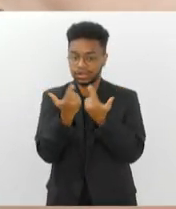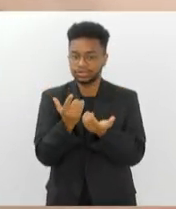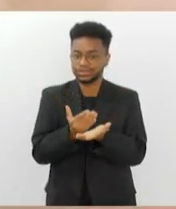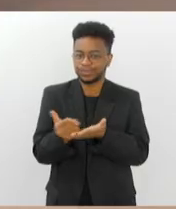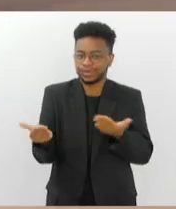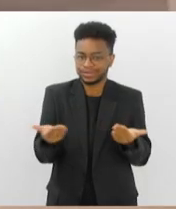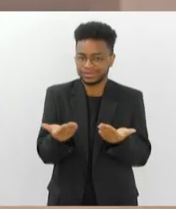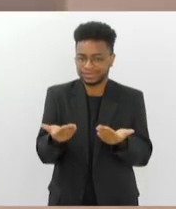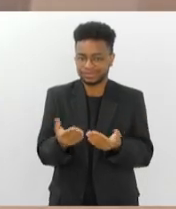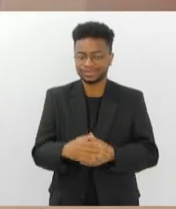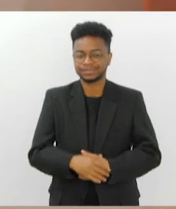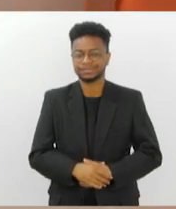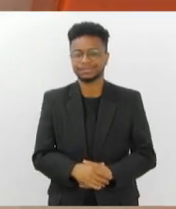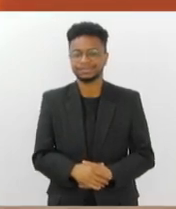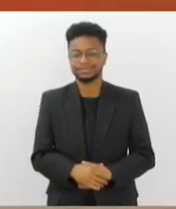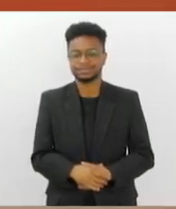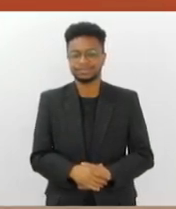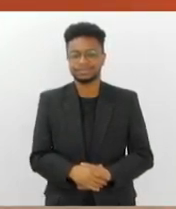agora.